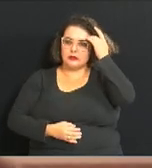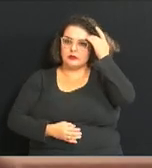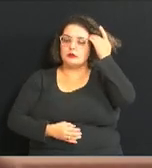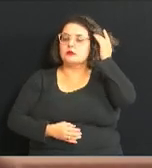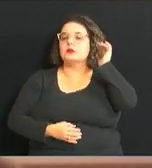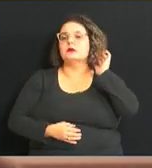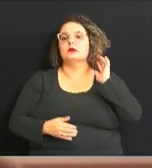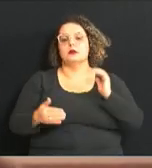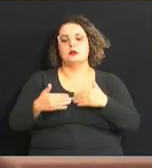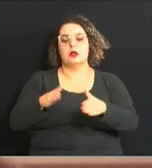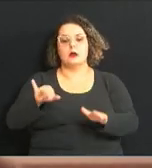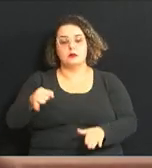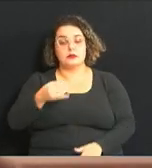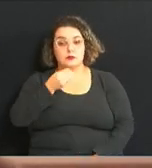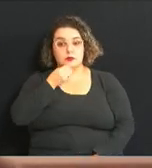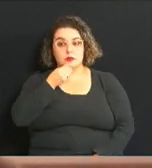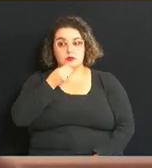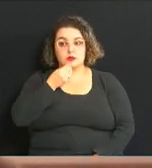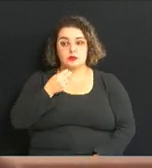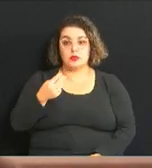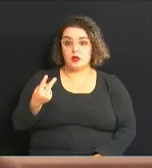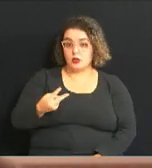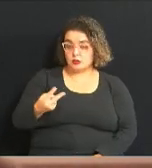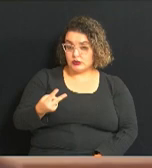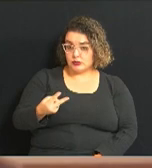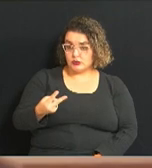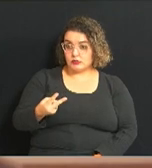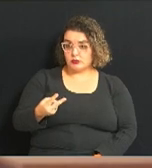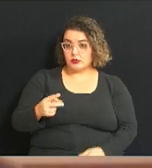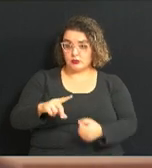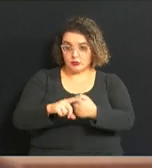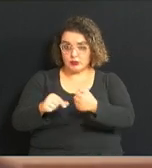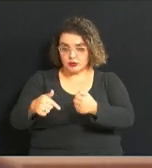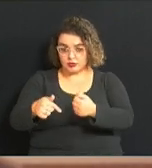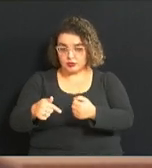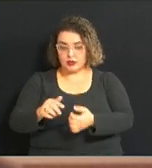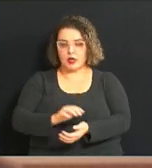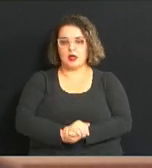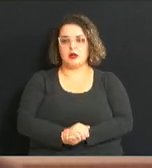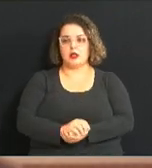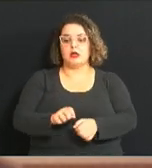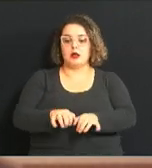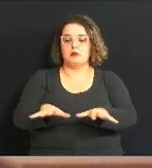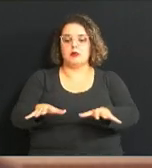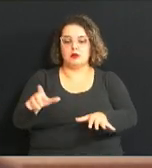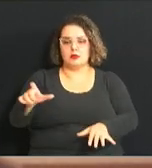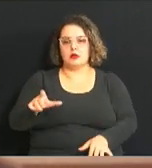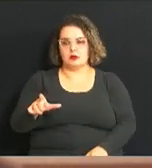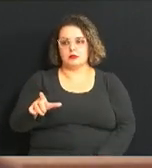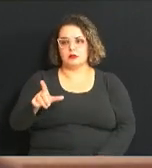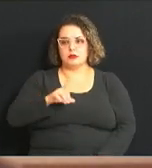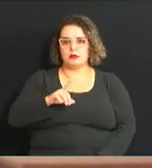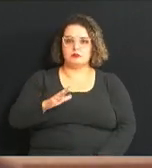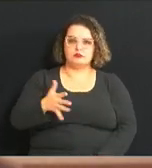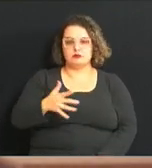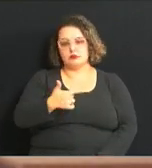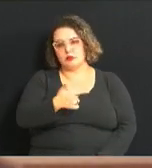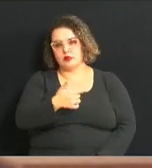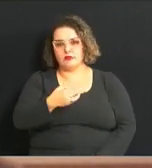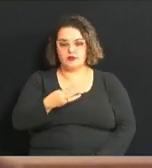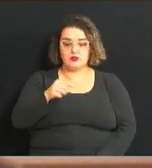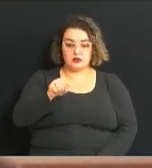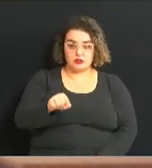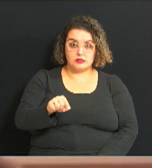abre essa oportunidade. E o segundo, o sétimo, ele amplia esse cartão. Hoje, nós temos aí em torno de 23 mil